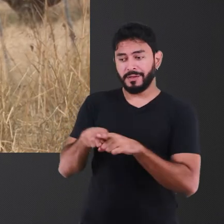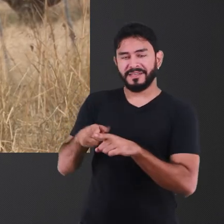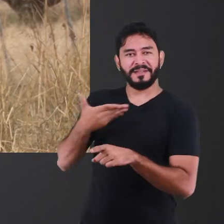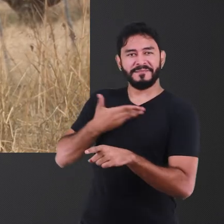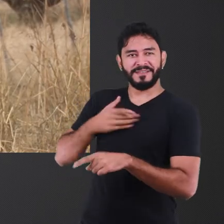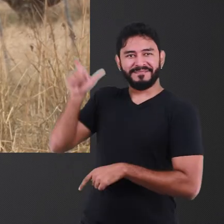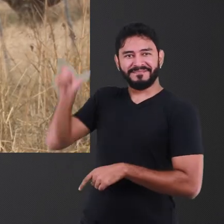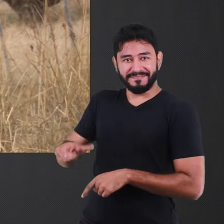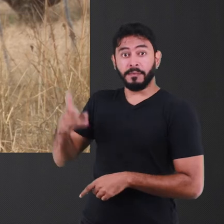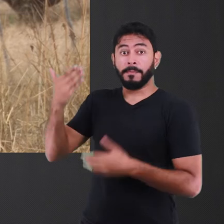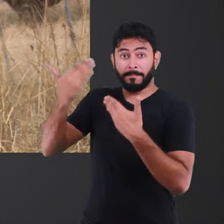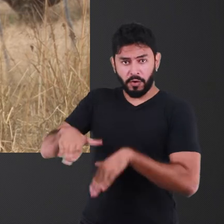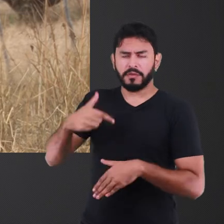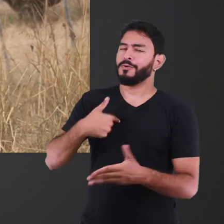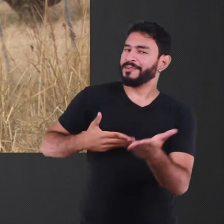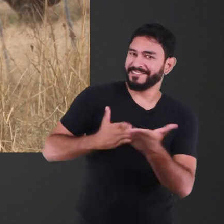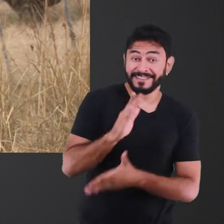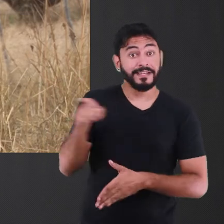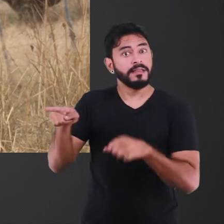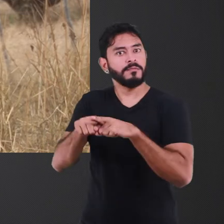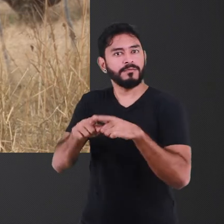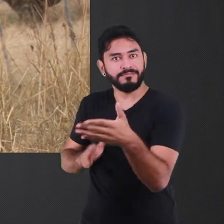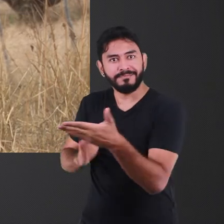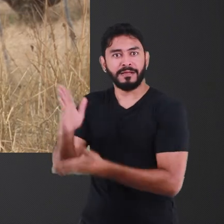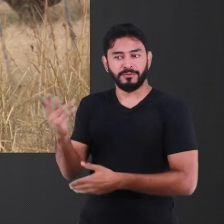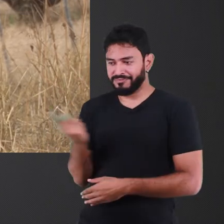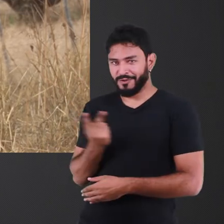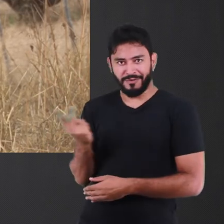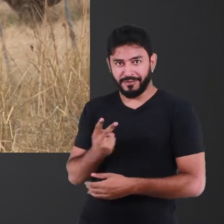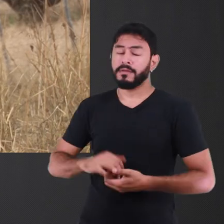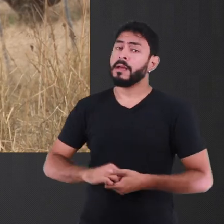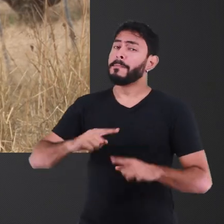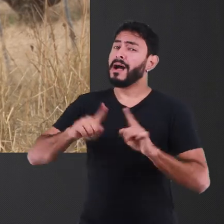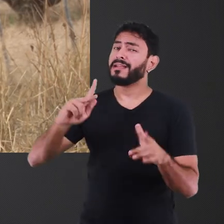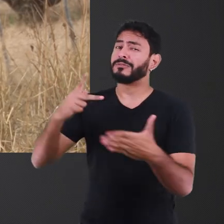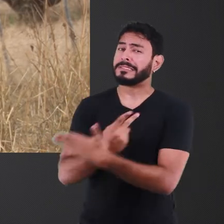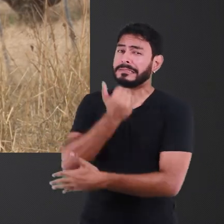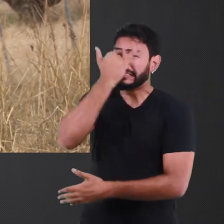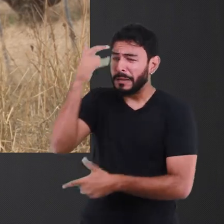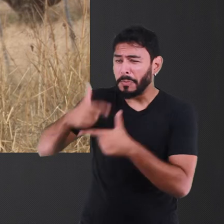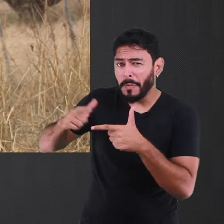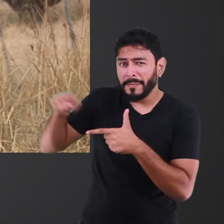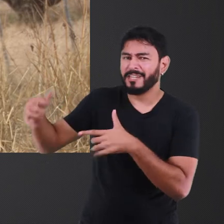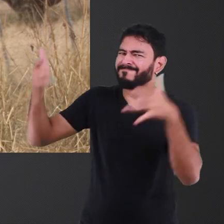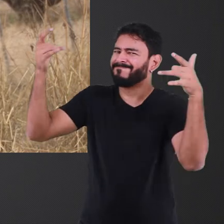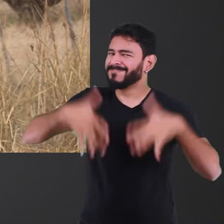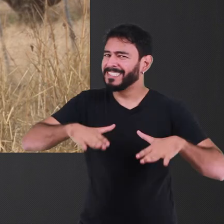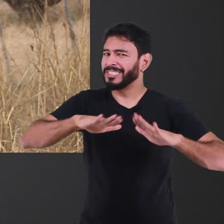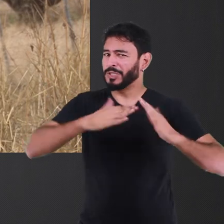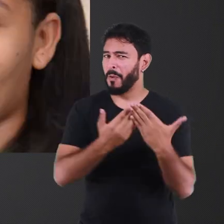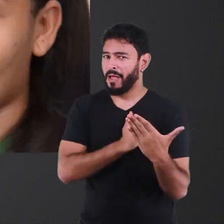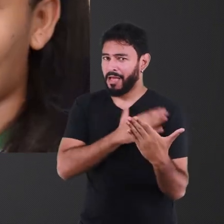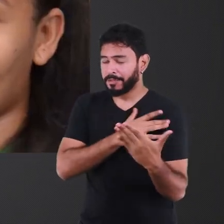e um colega meu. Daí eu passei e o meu colega também passou. Daí aconteceu uns pequenos problemas e ele teve que sair